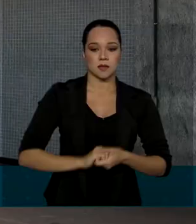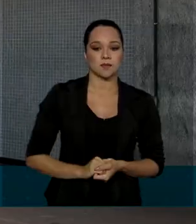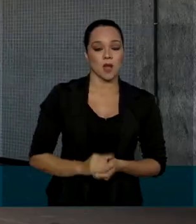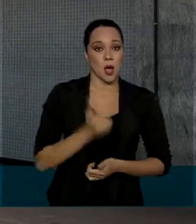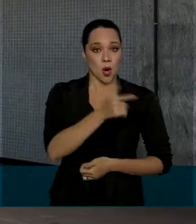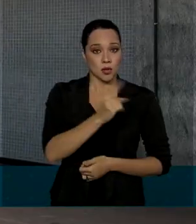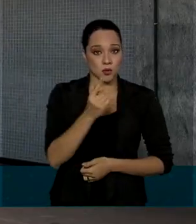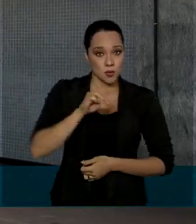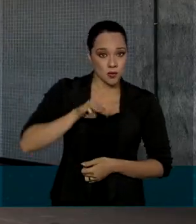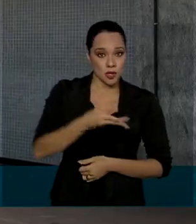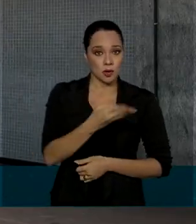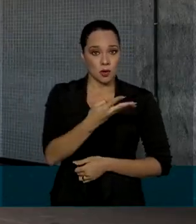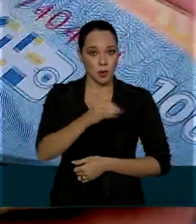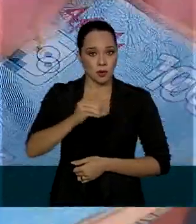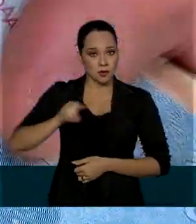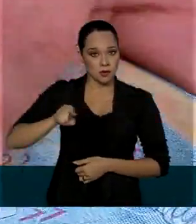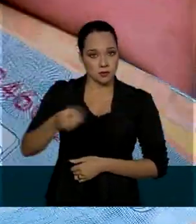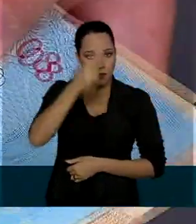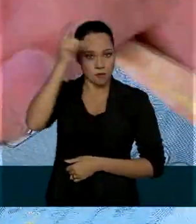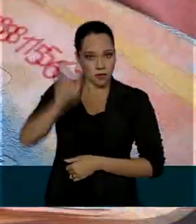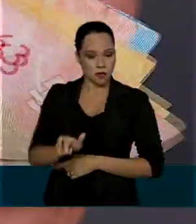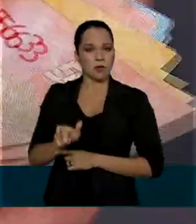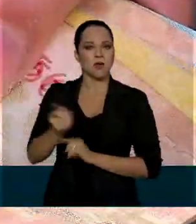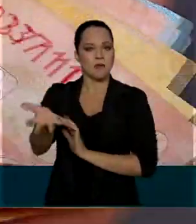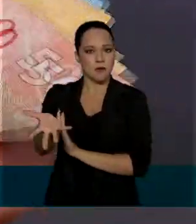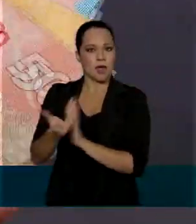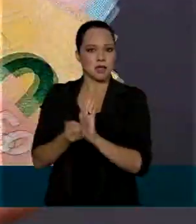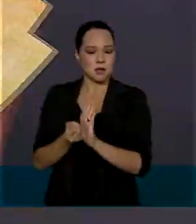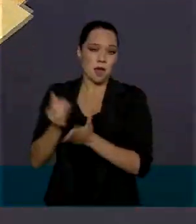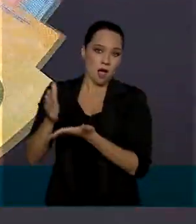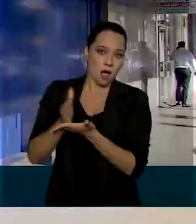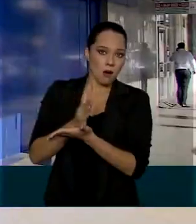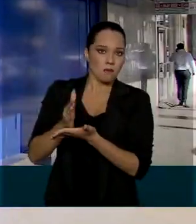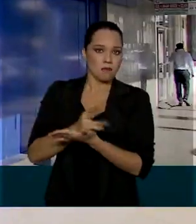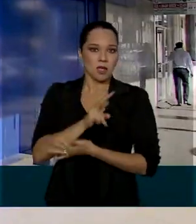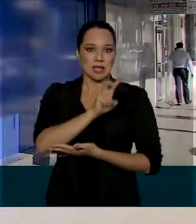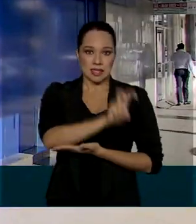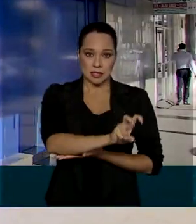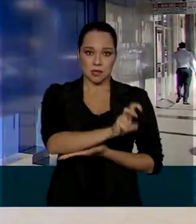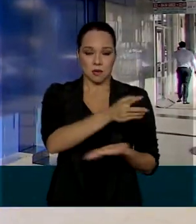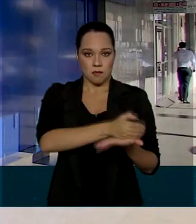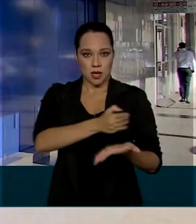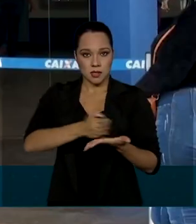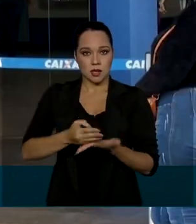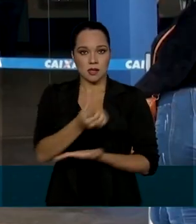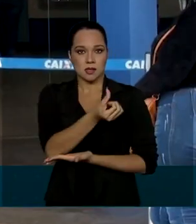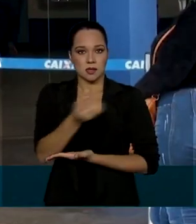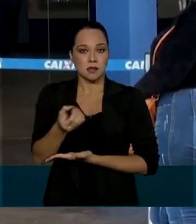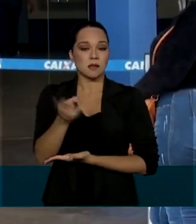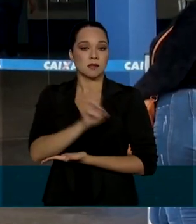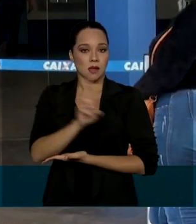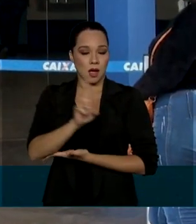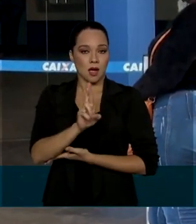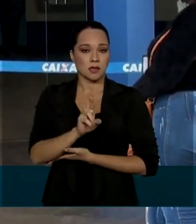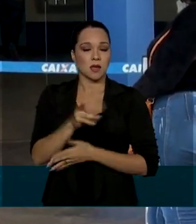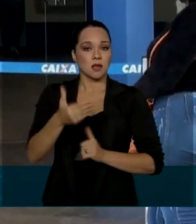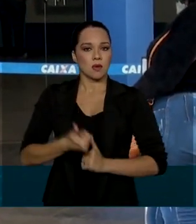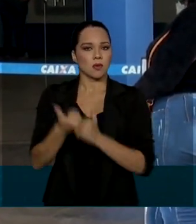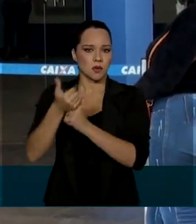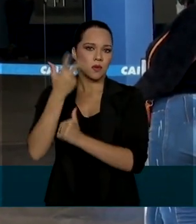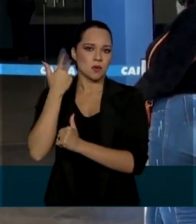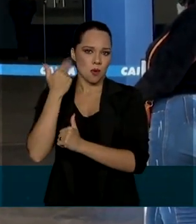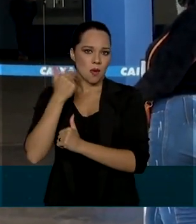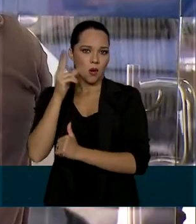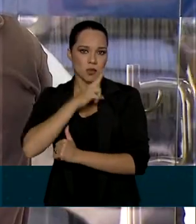Outras 1 milhão e 400 mil pessoas vão receber alguma das 5 parcelas de 600 reais do auxílio regular.